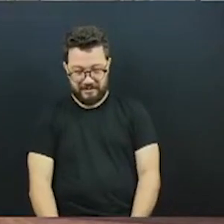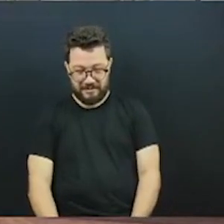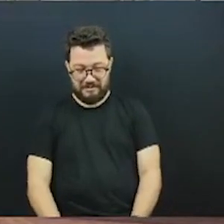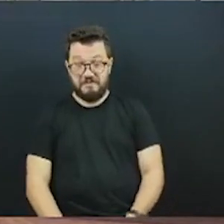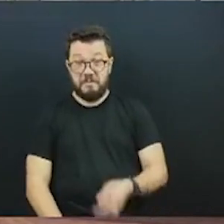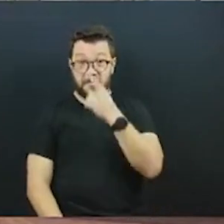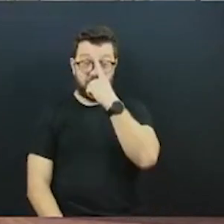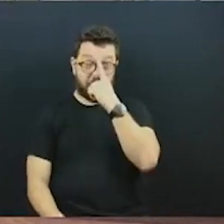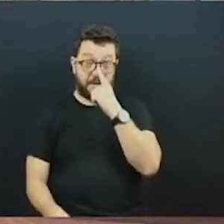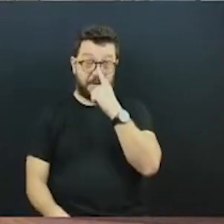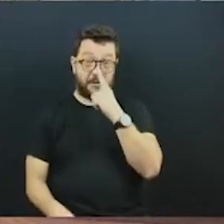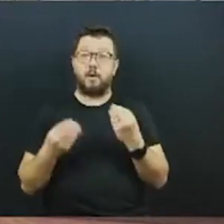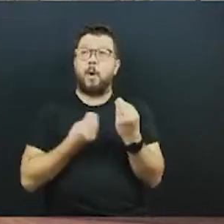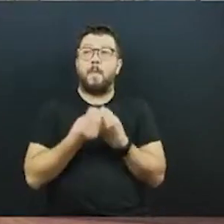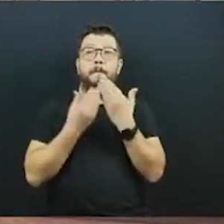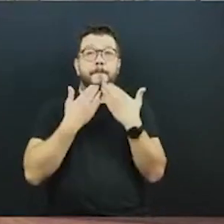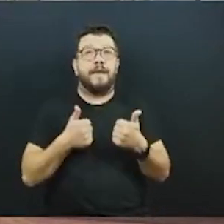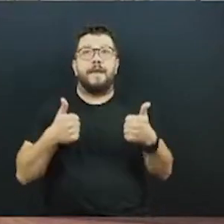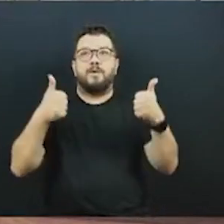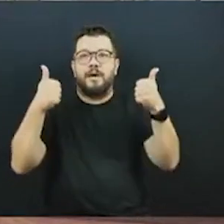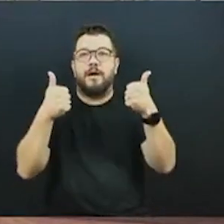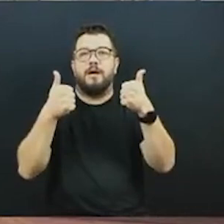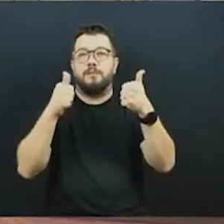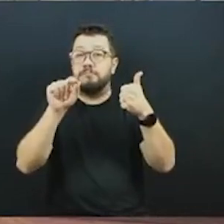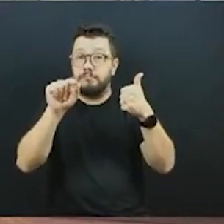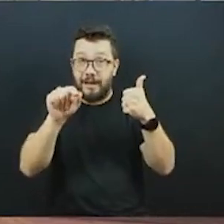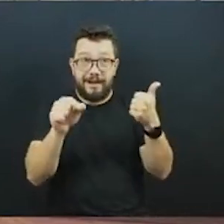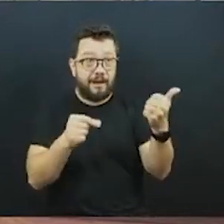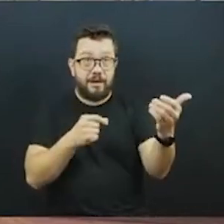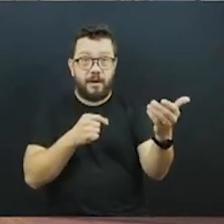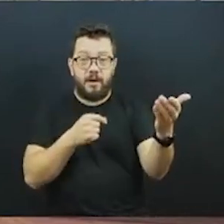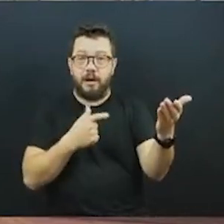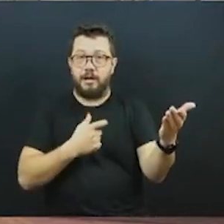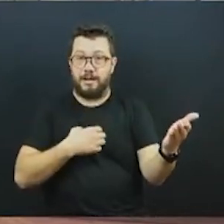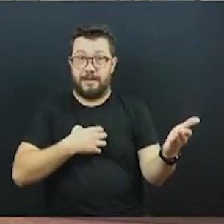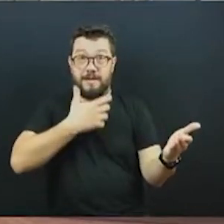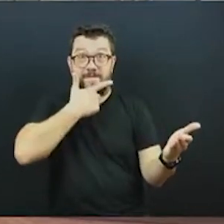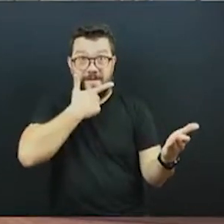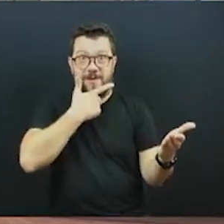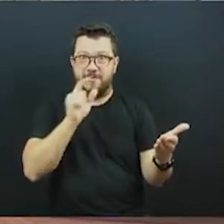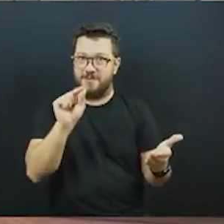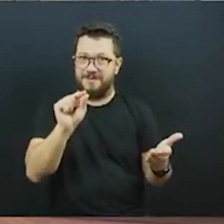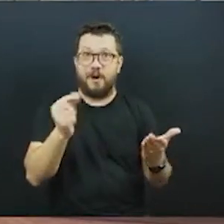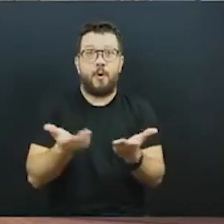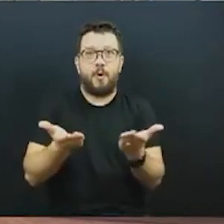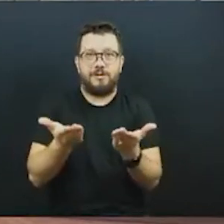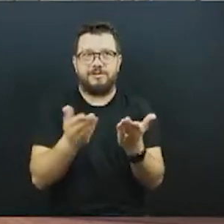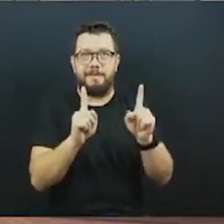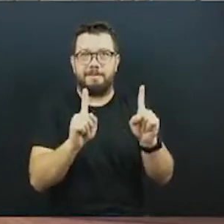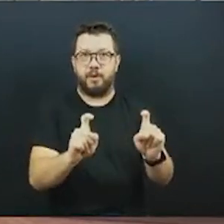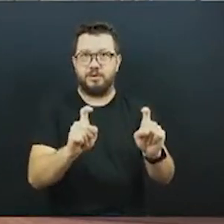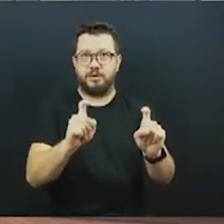melhorar, inclusive o nosso atual prefeito, Erivelto, que é nosso vereador aqui, que está como prefeito de Curitiba, foi o presidente